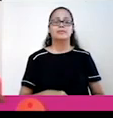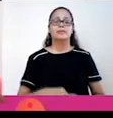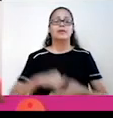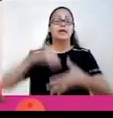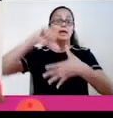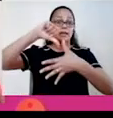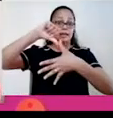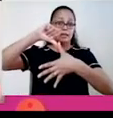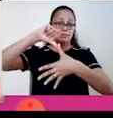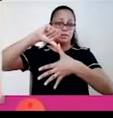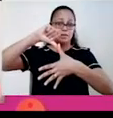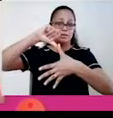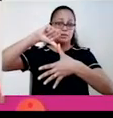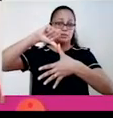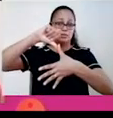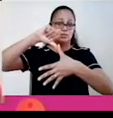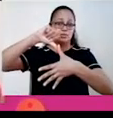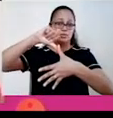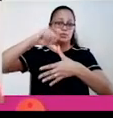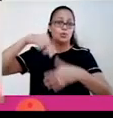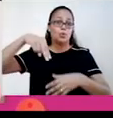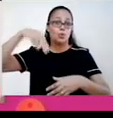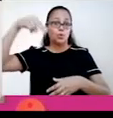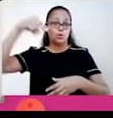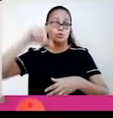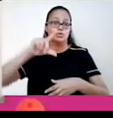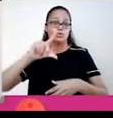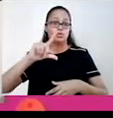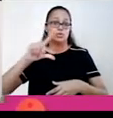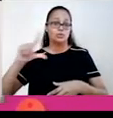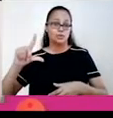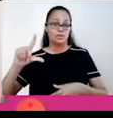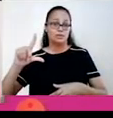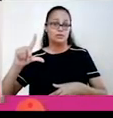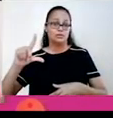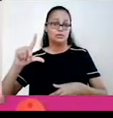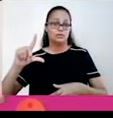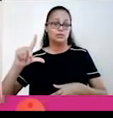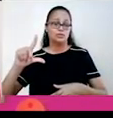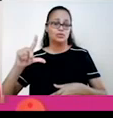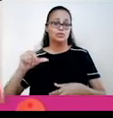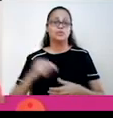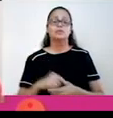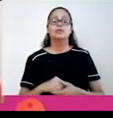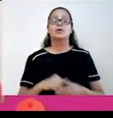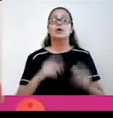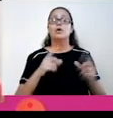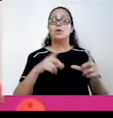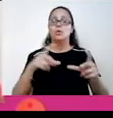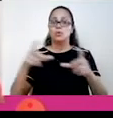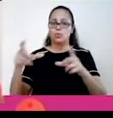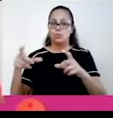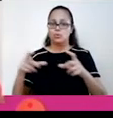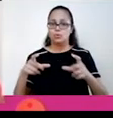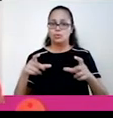Na América do Sul, na porção norte, na porção leste da América do Sul, que é a região que está